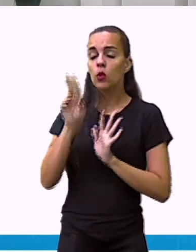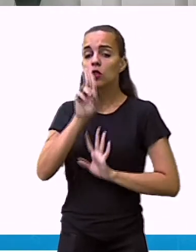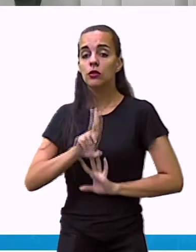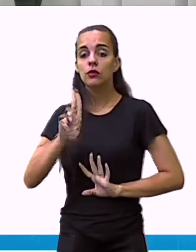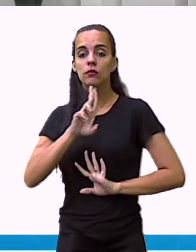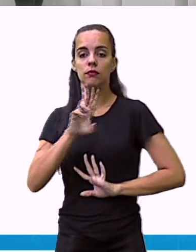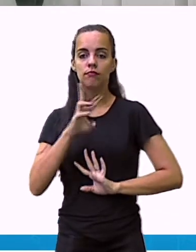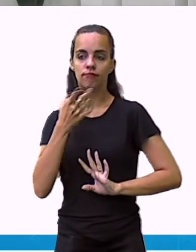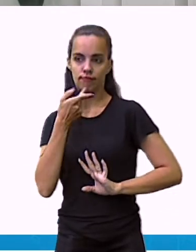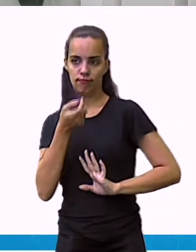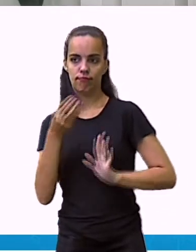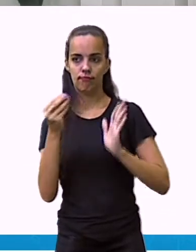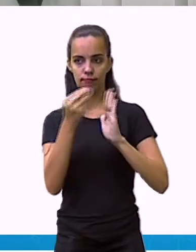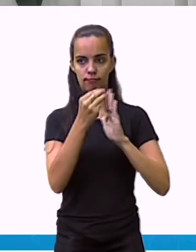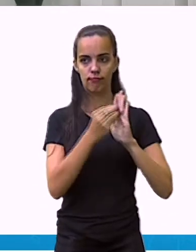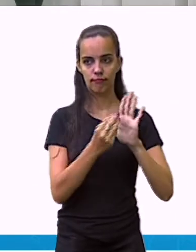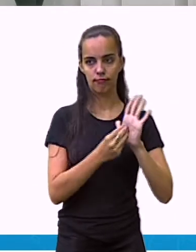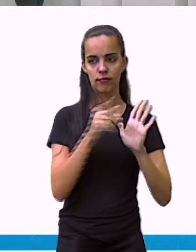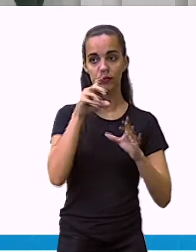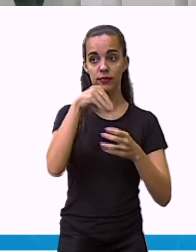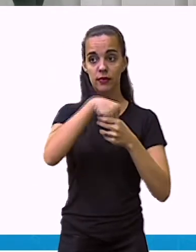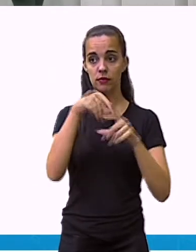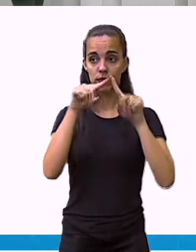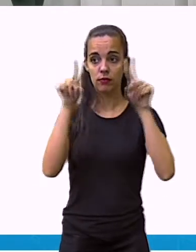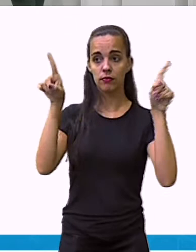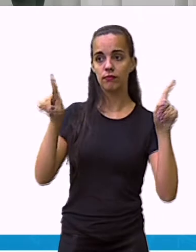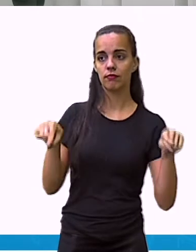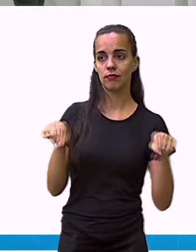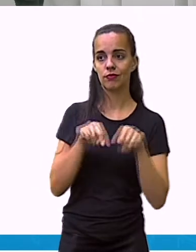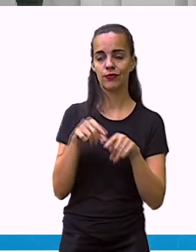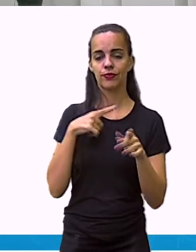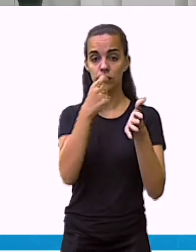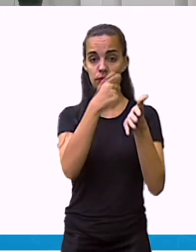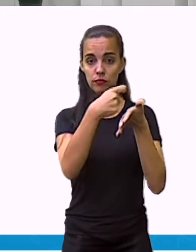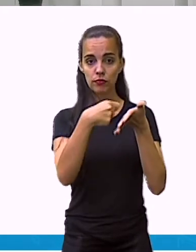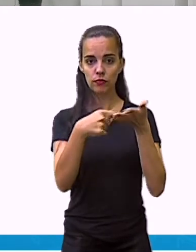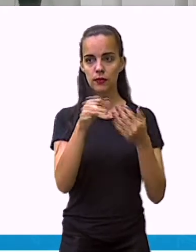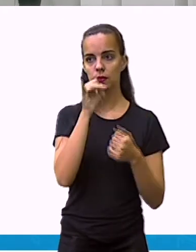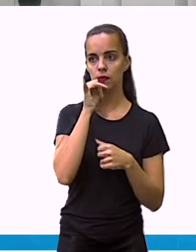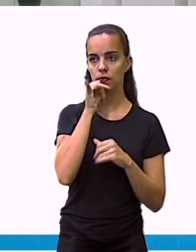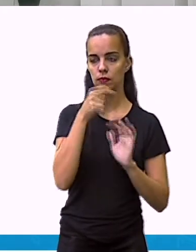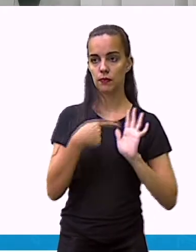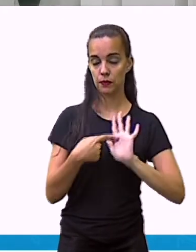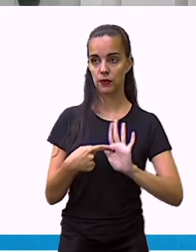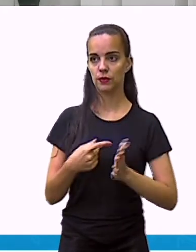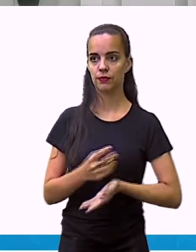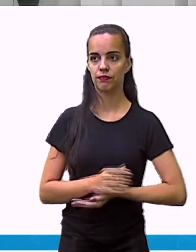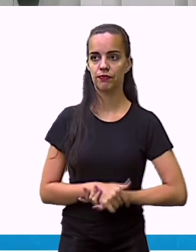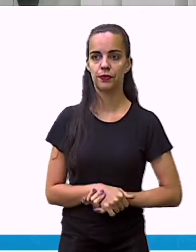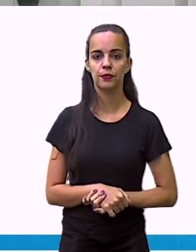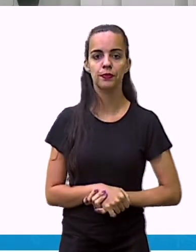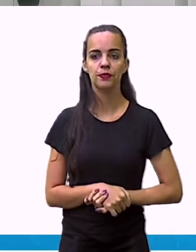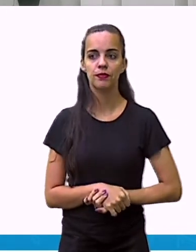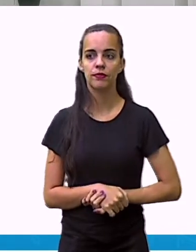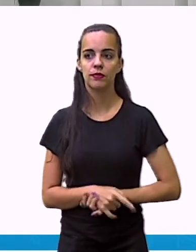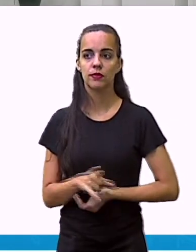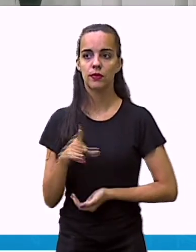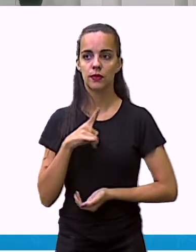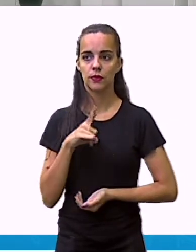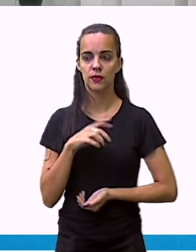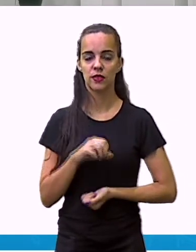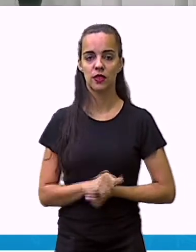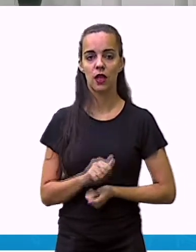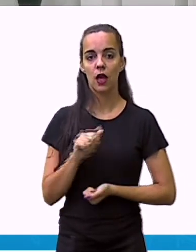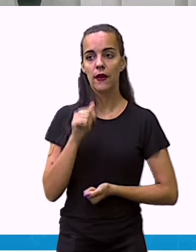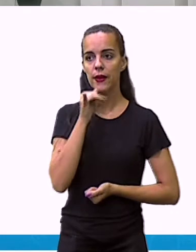Então, nesse quadro aqui, nós fizemos a anotação dos animais de estimação que essas crianças têm. Nós temos aqui o